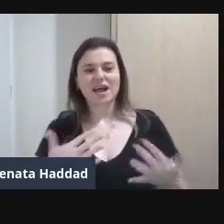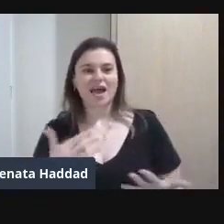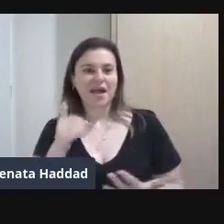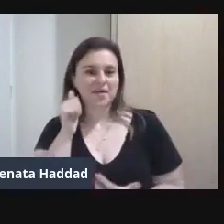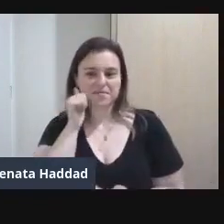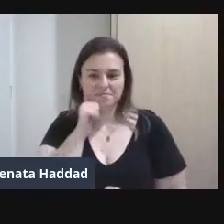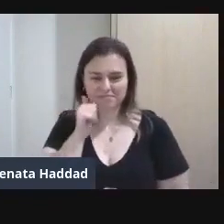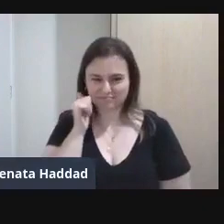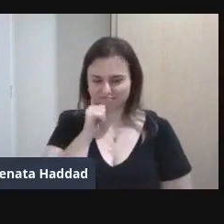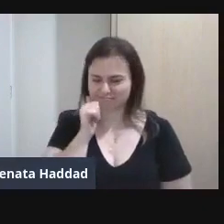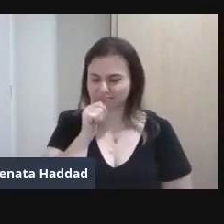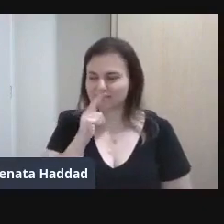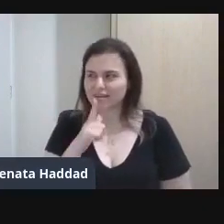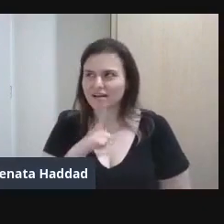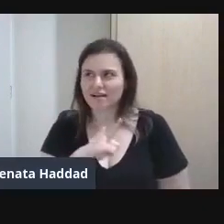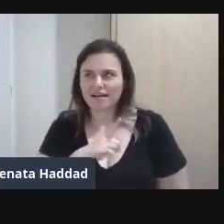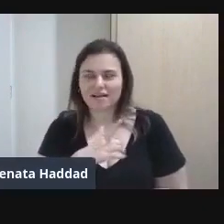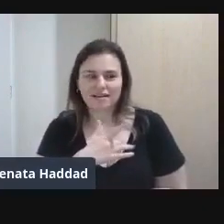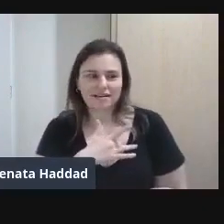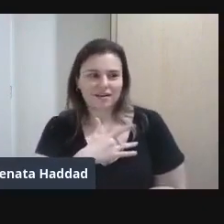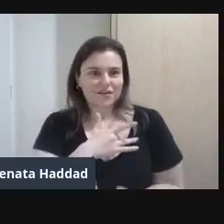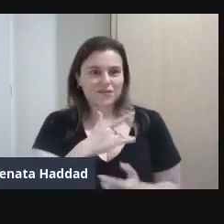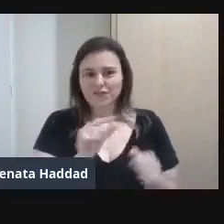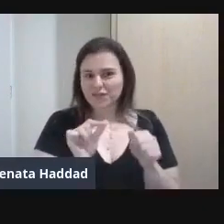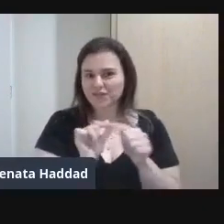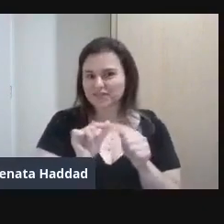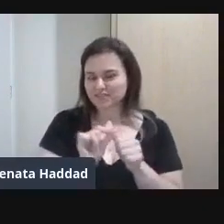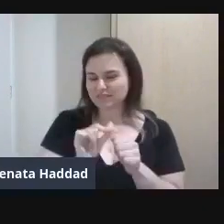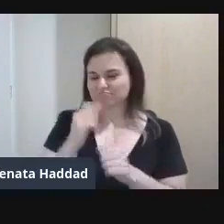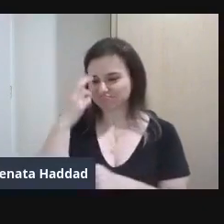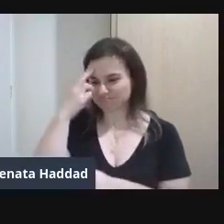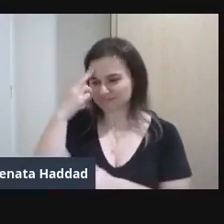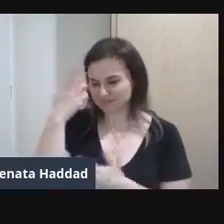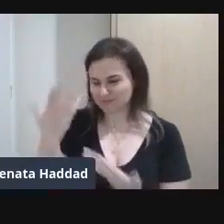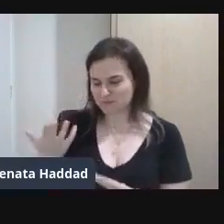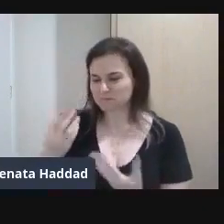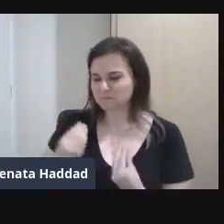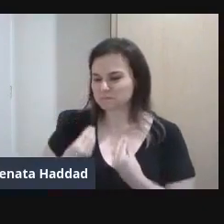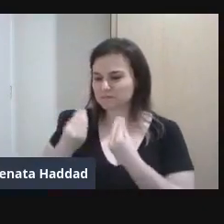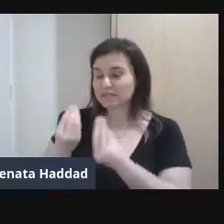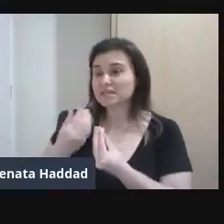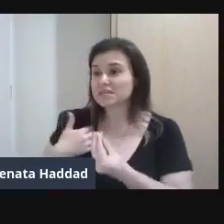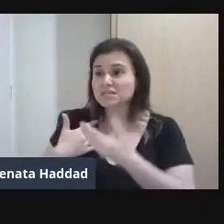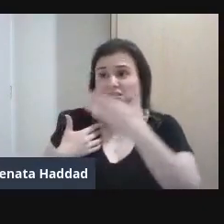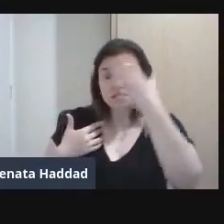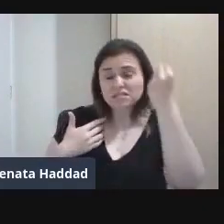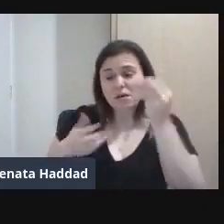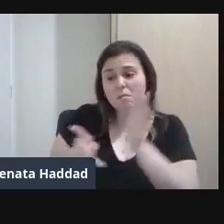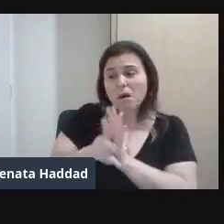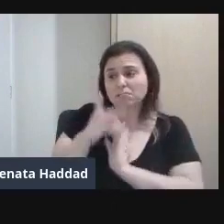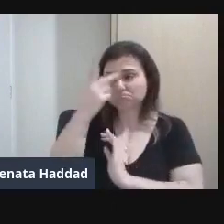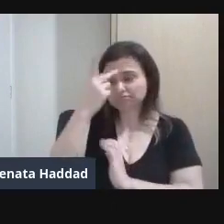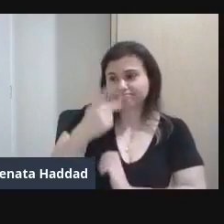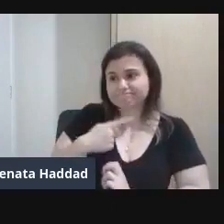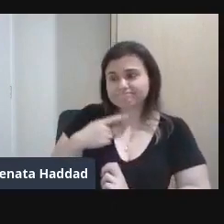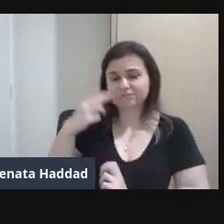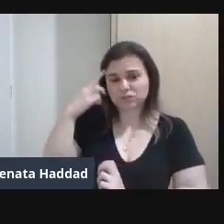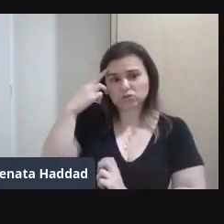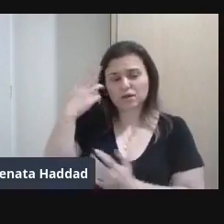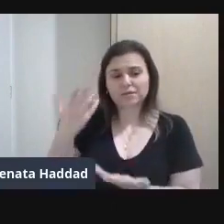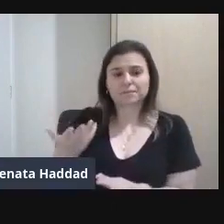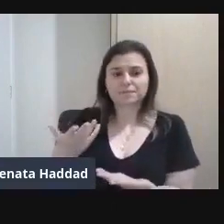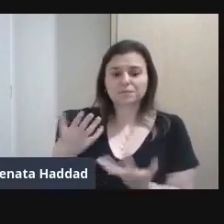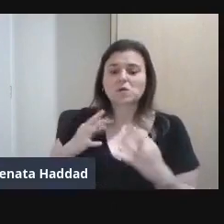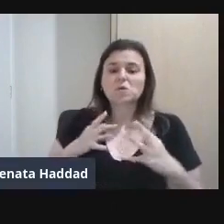apaixonada Foi realizando Dos sonhos dele Esquecendo Dos sonhos dela Tudo que